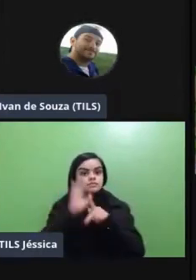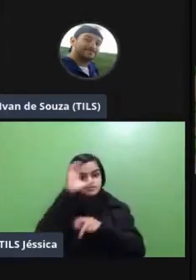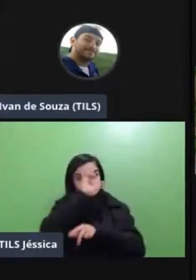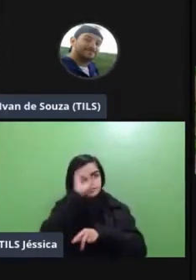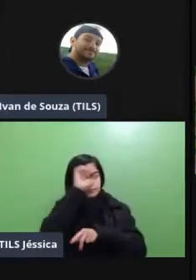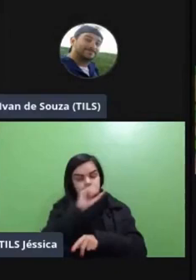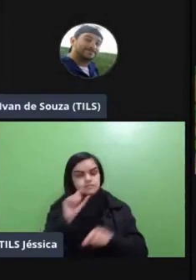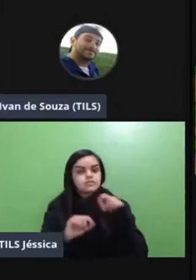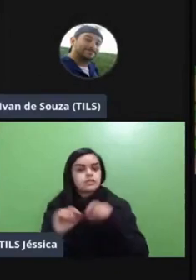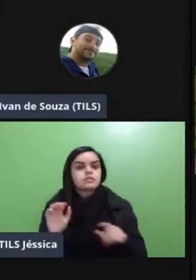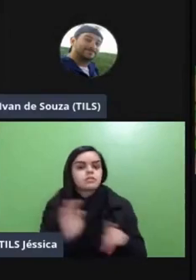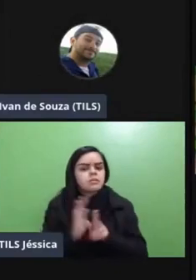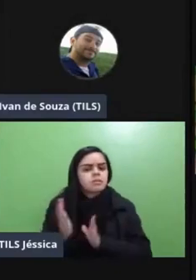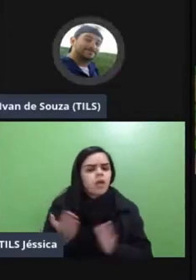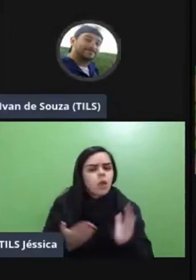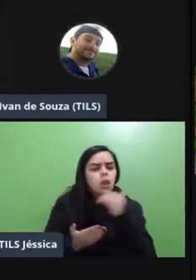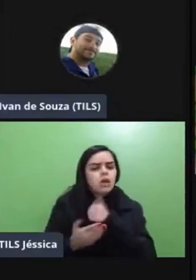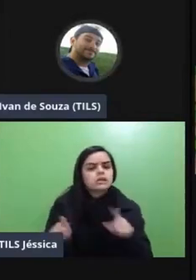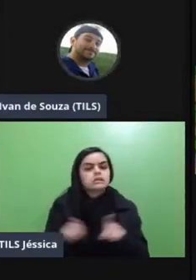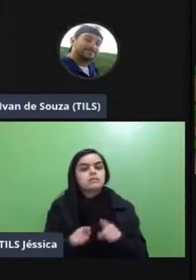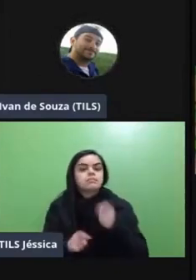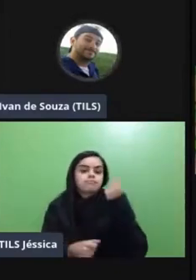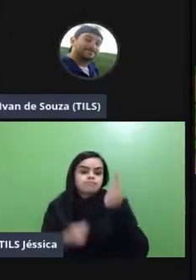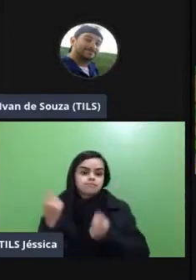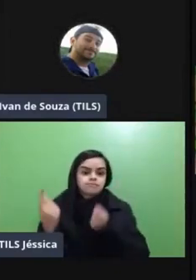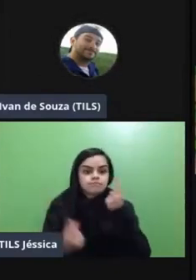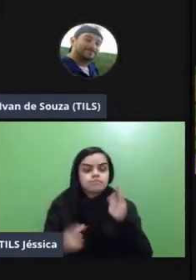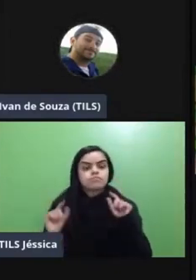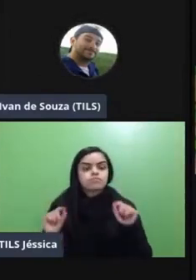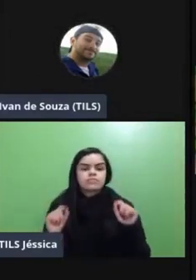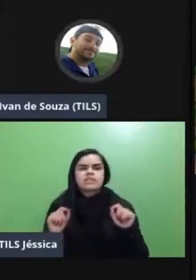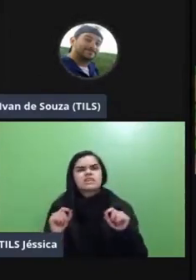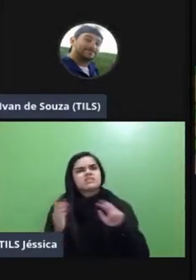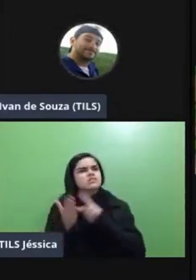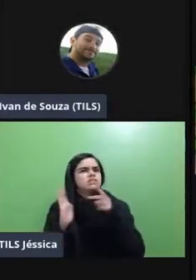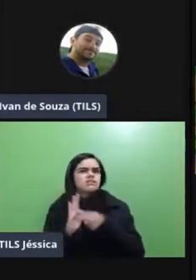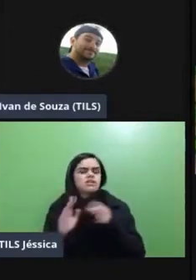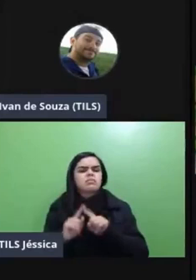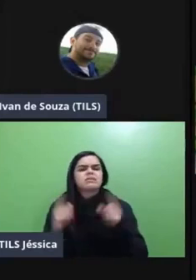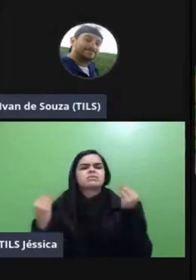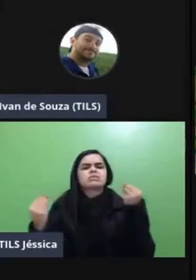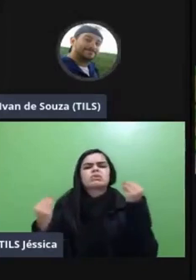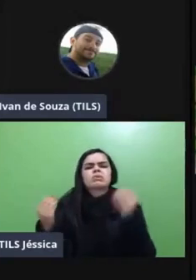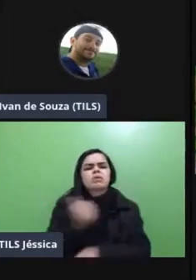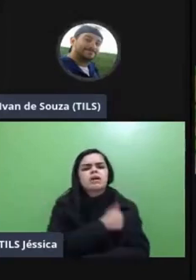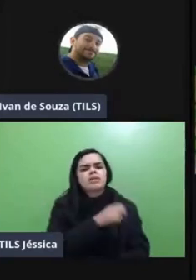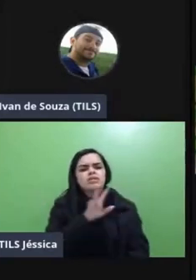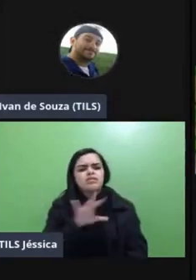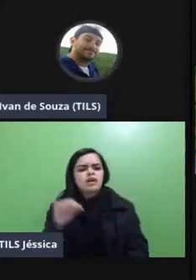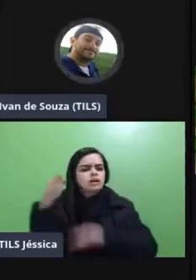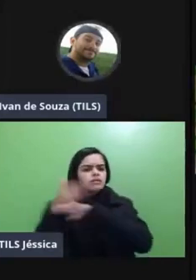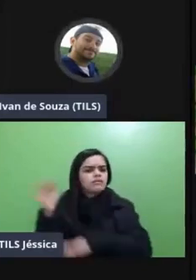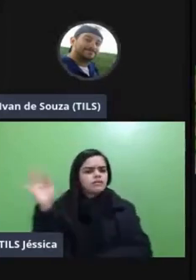das atividades coletadas ao ambiente virtual é para alguns vai fazer vai fazer muito sentido né ah mas como assim os meus alunos vão vir para a universidade para